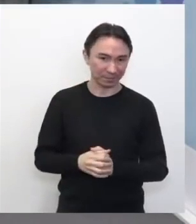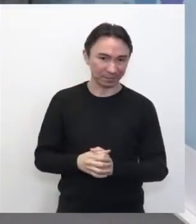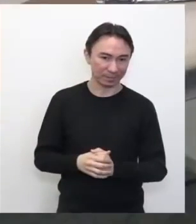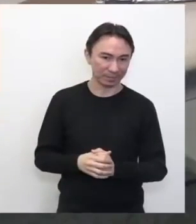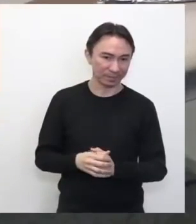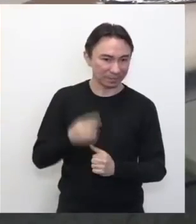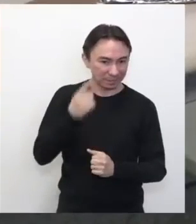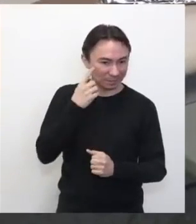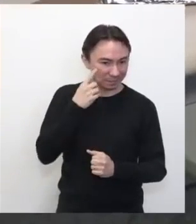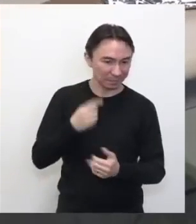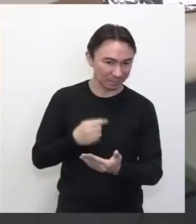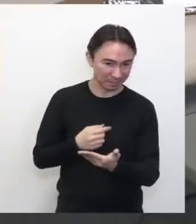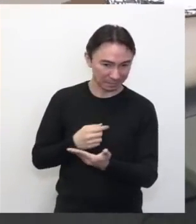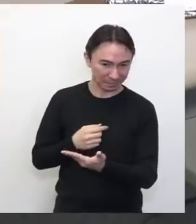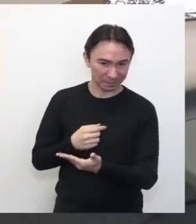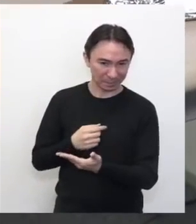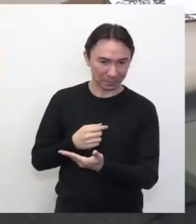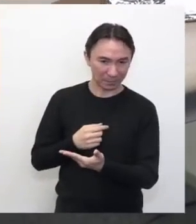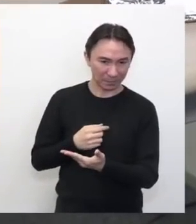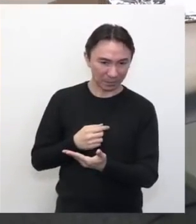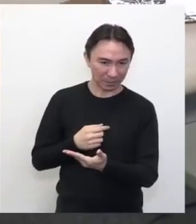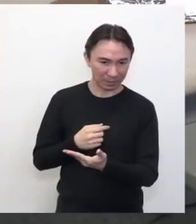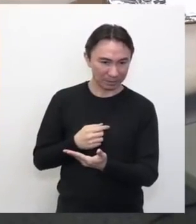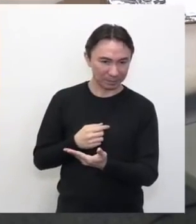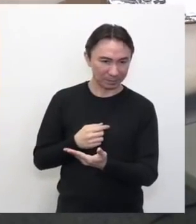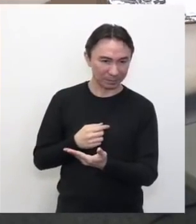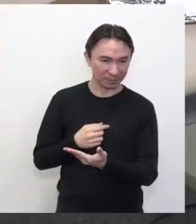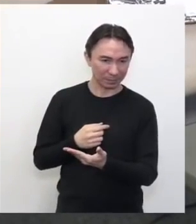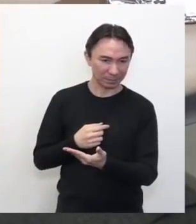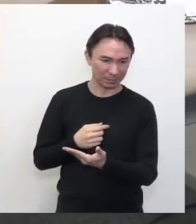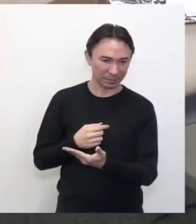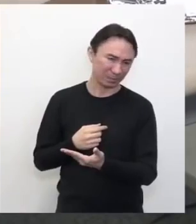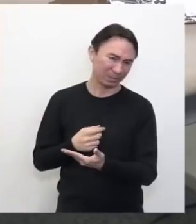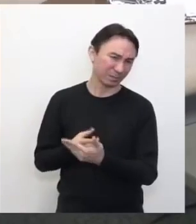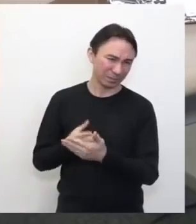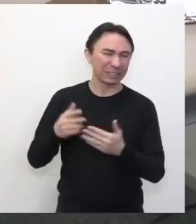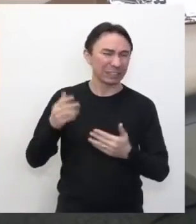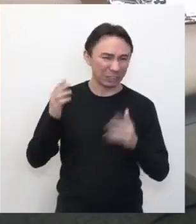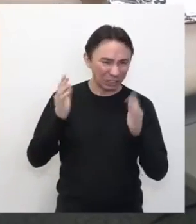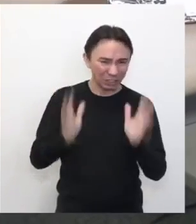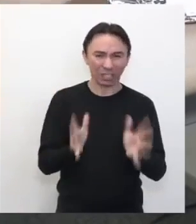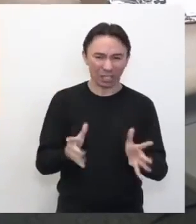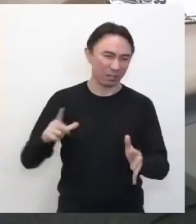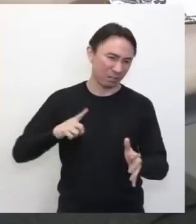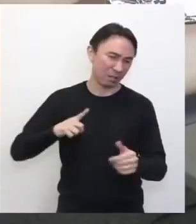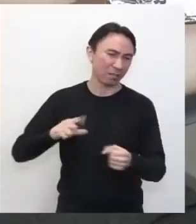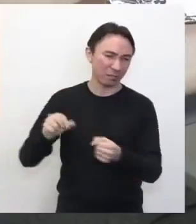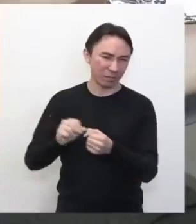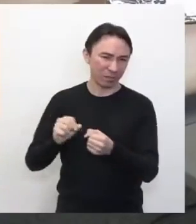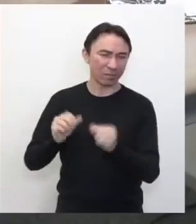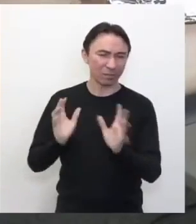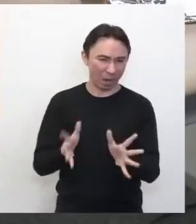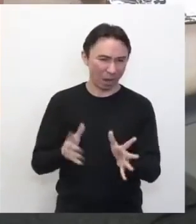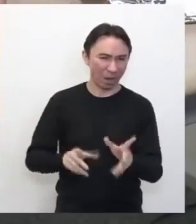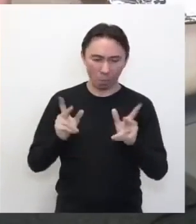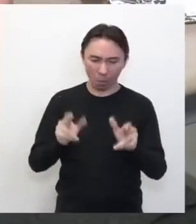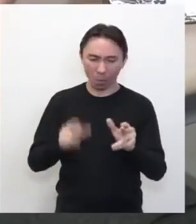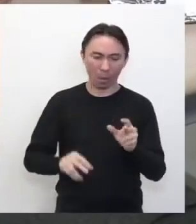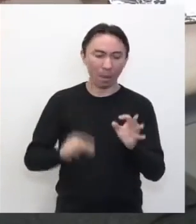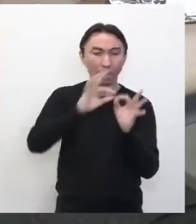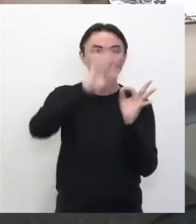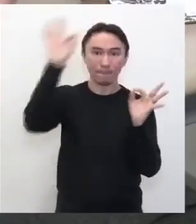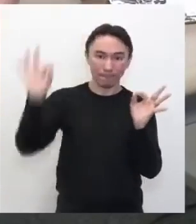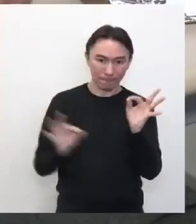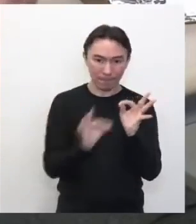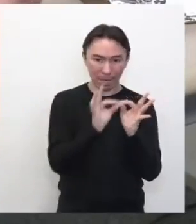A ideia, né? A ideia não vai fugir muito. O que nós já estávamos fazendo com o transferidor. Então, eu